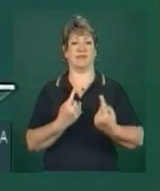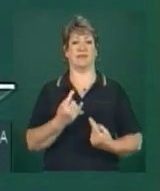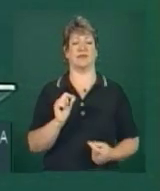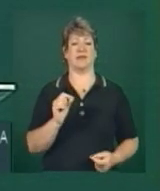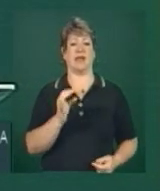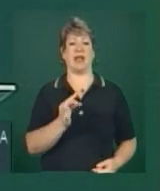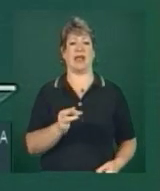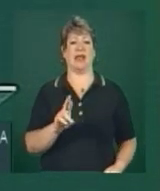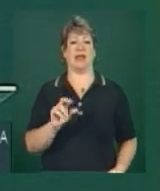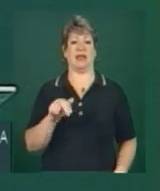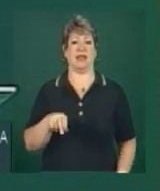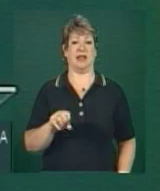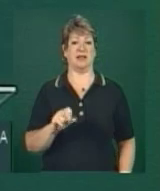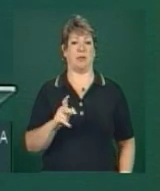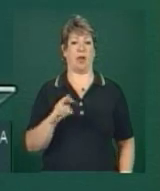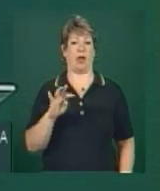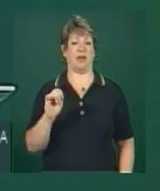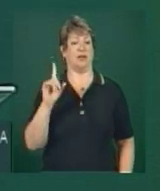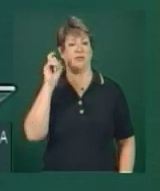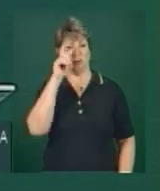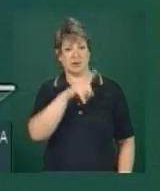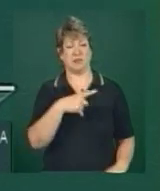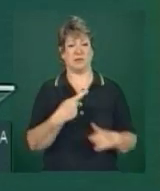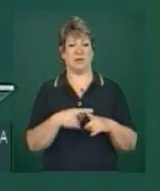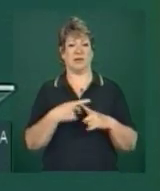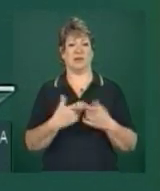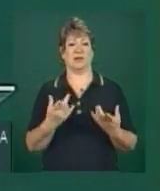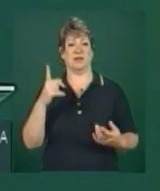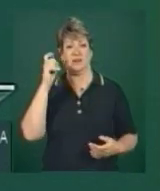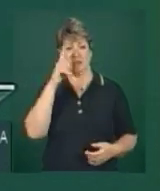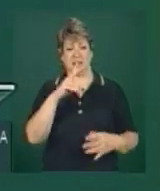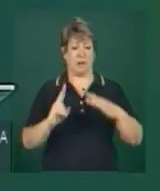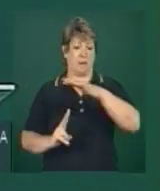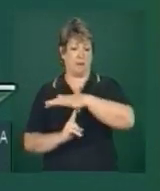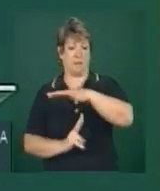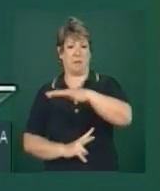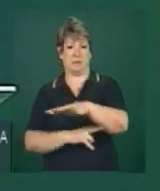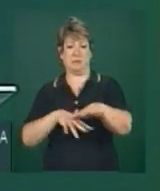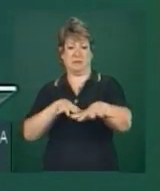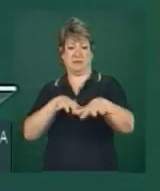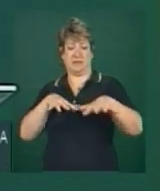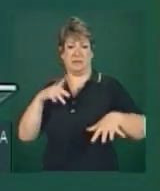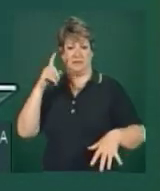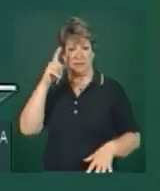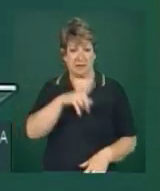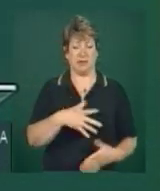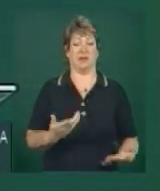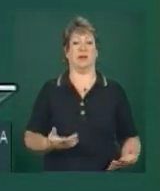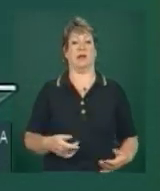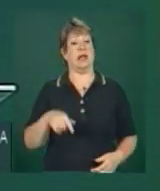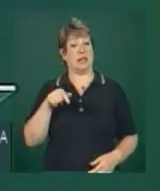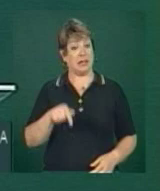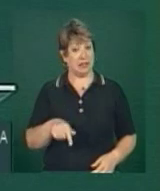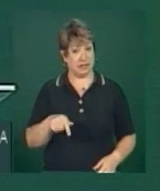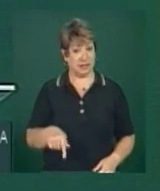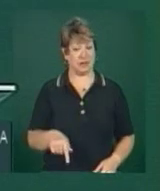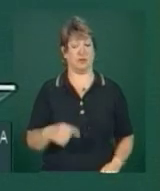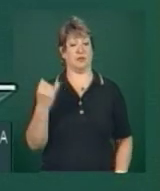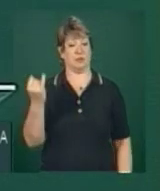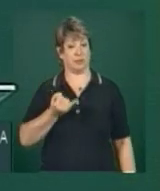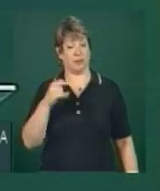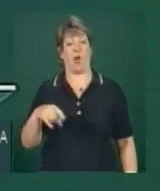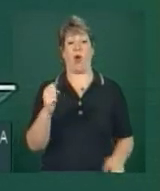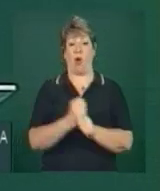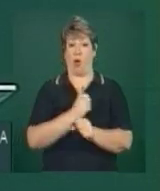hora de grande congestionamento pela ponte. É visível que essa é uma